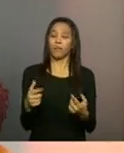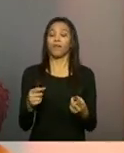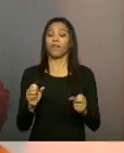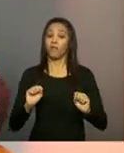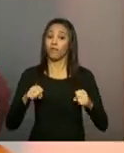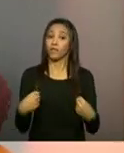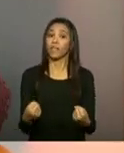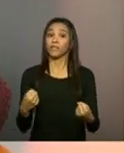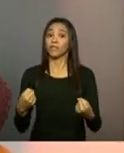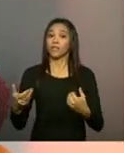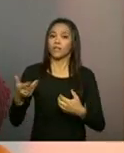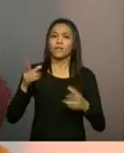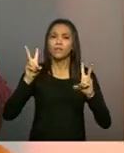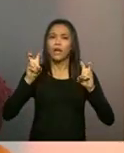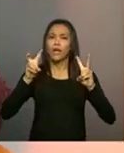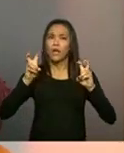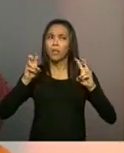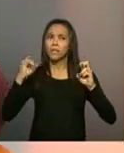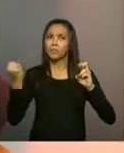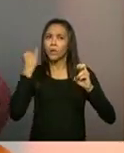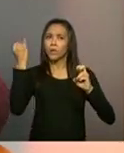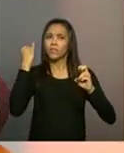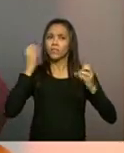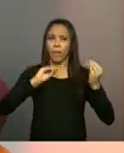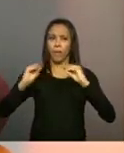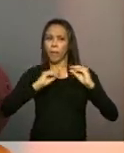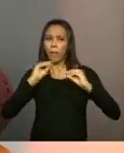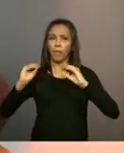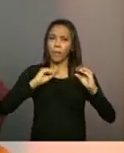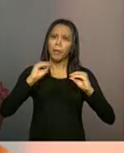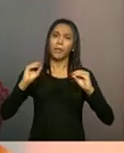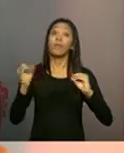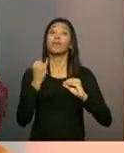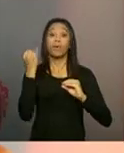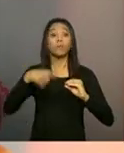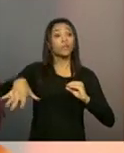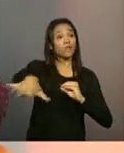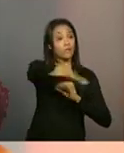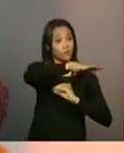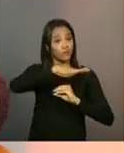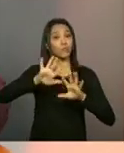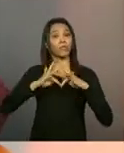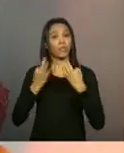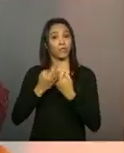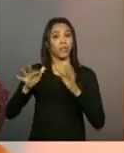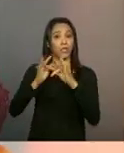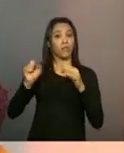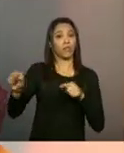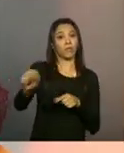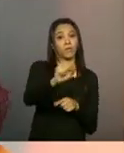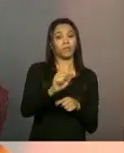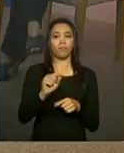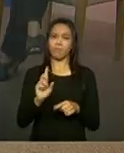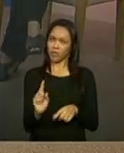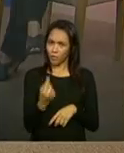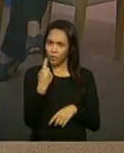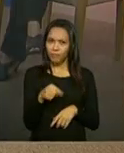comunidade para discutir temas que sejam de relevância, como a gente já falou aqui, quais são os objetivos do PAIF. Esse não é um deles.